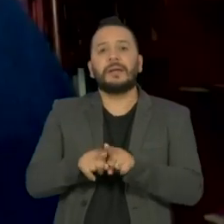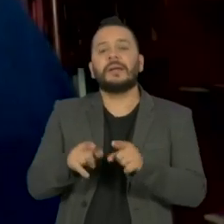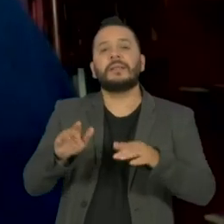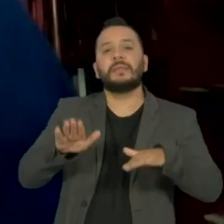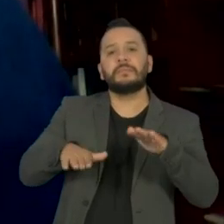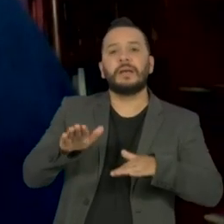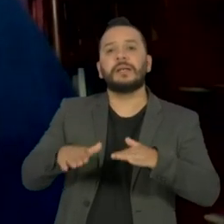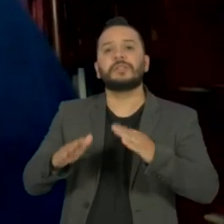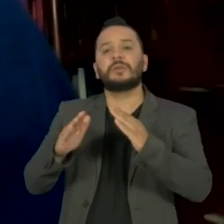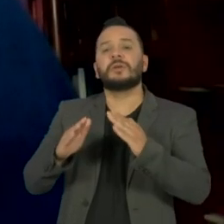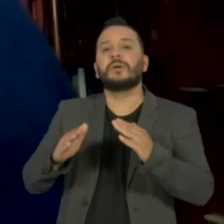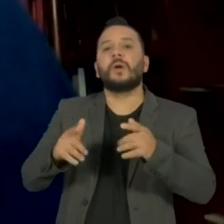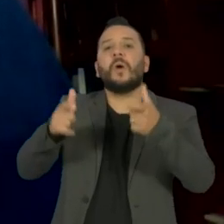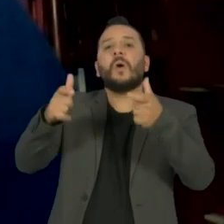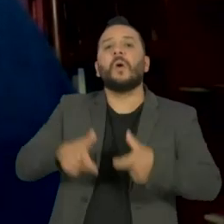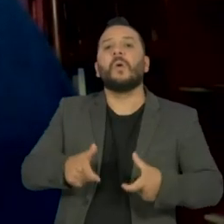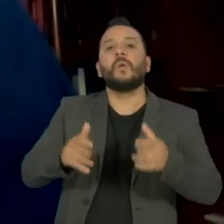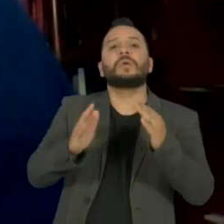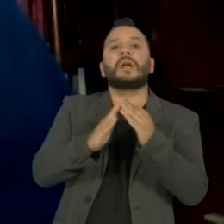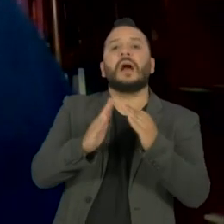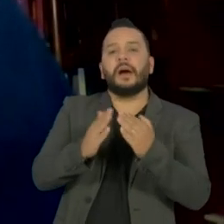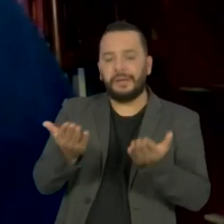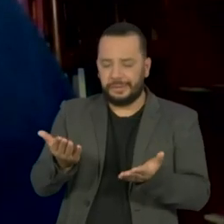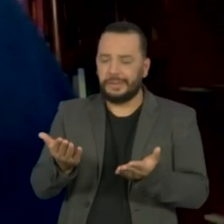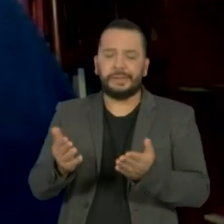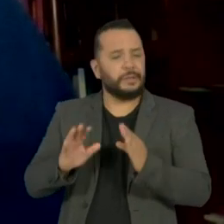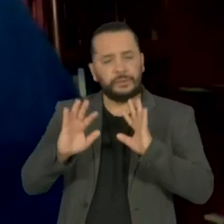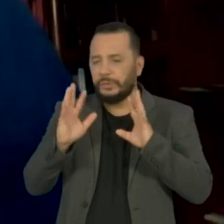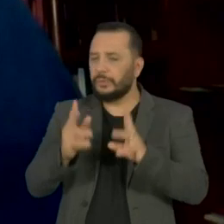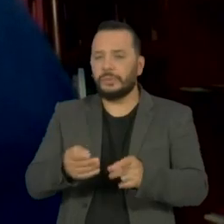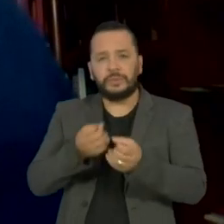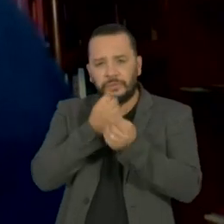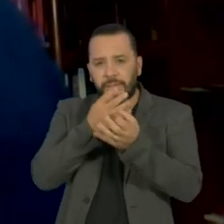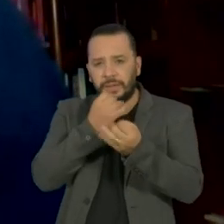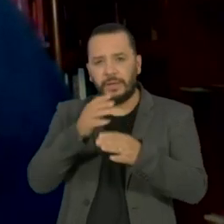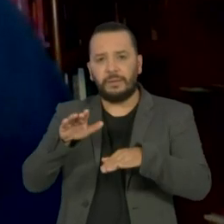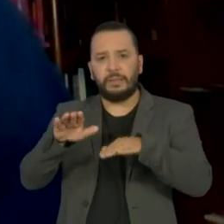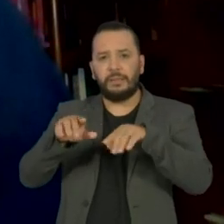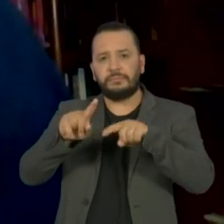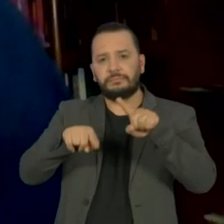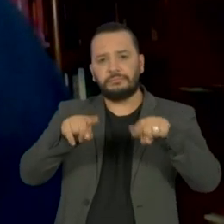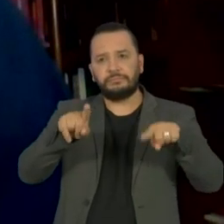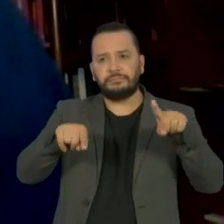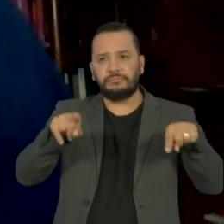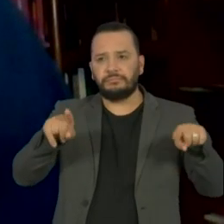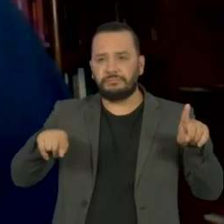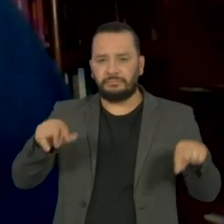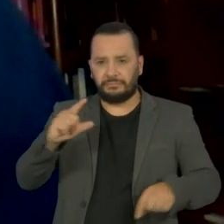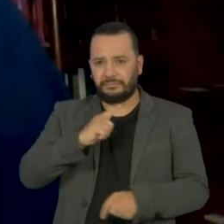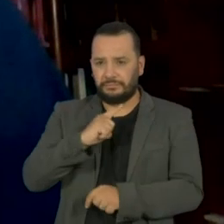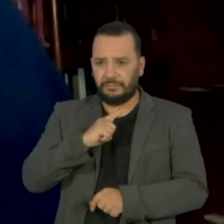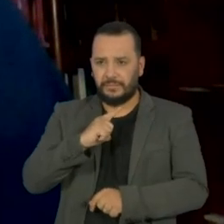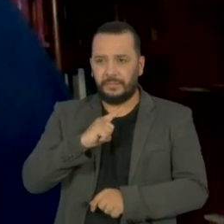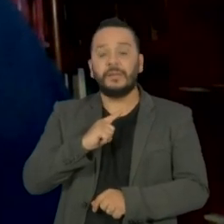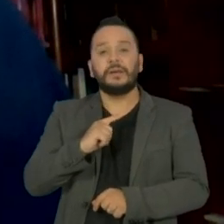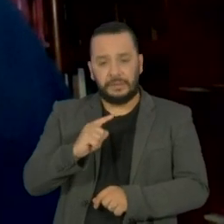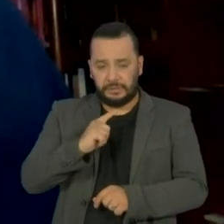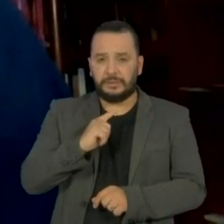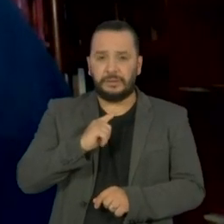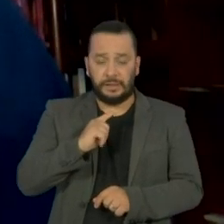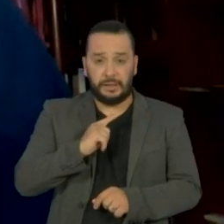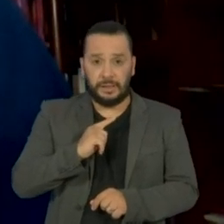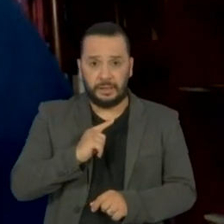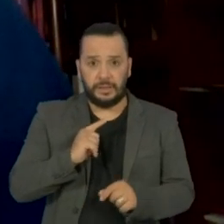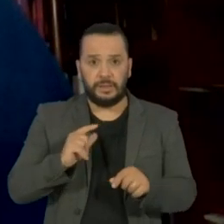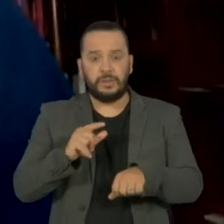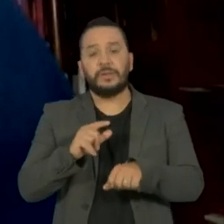Então, esses dados, eles apontam, no meu entender, mais para um aumento sistêmico